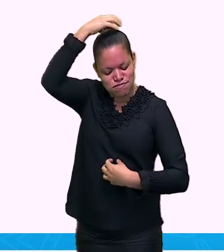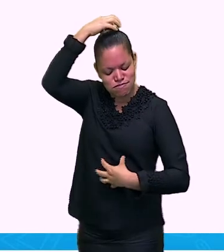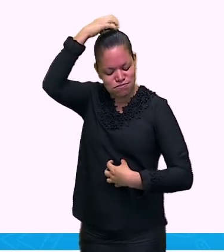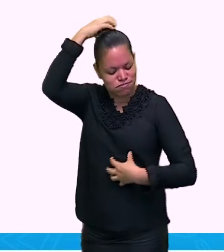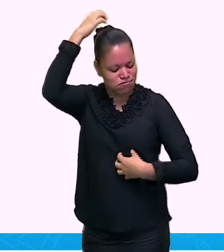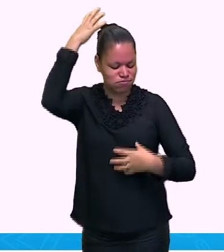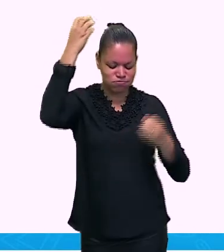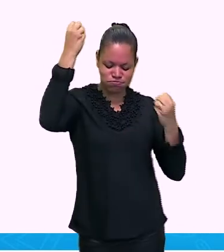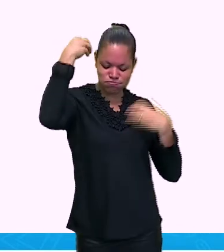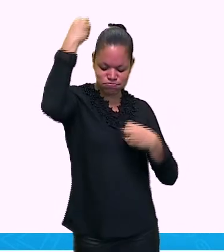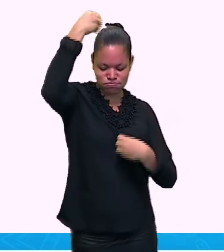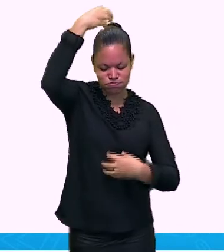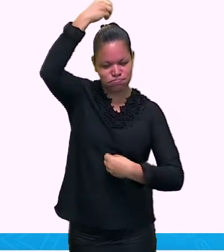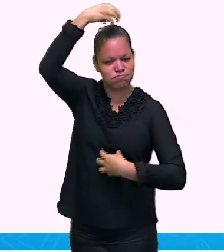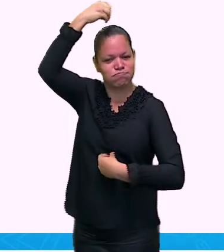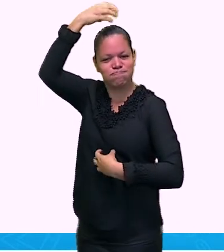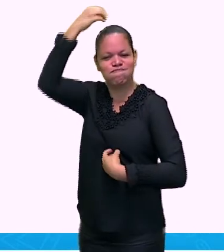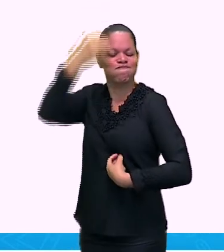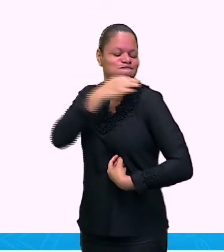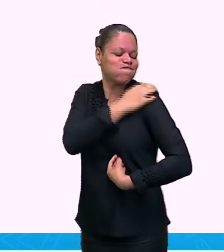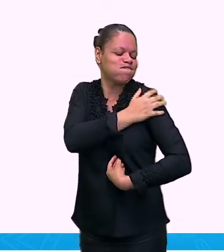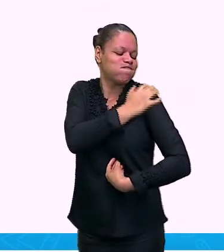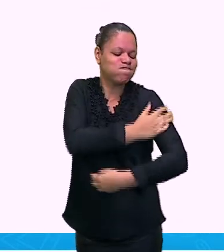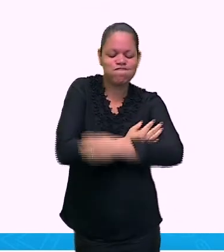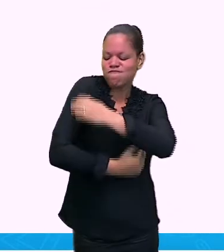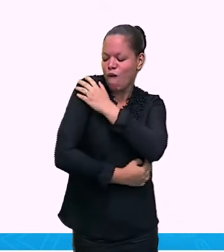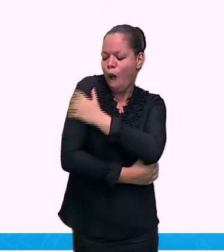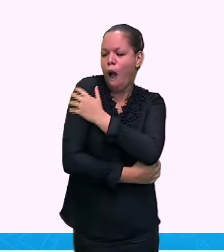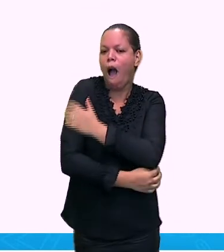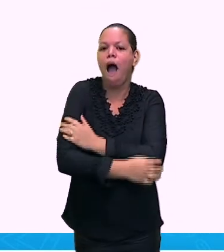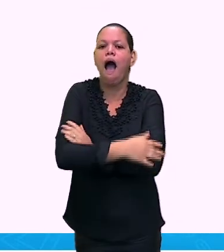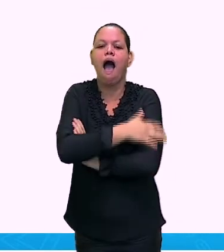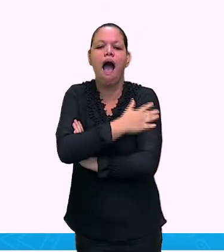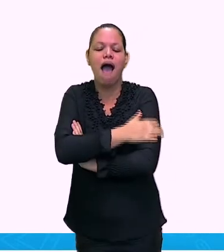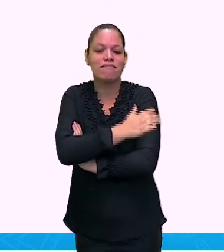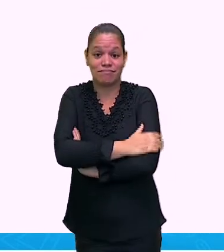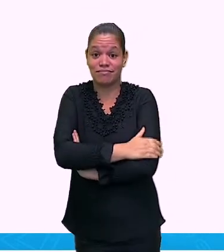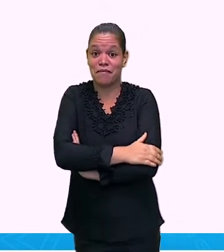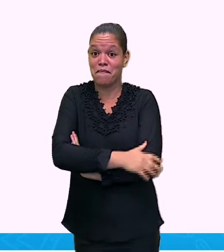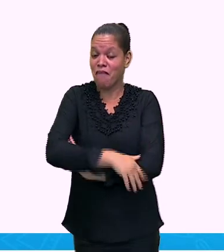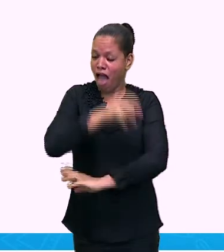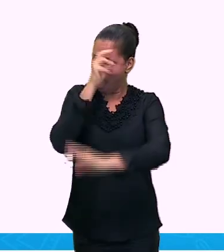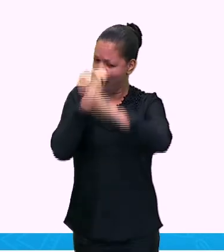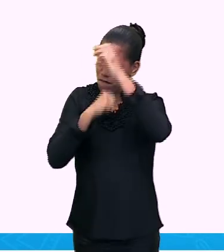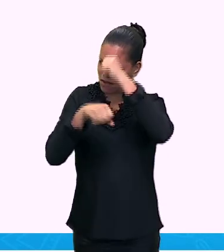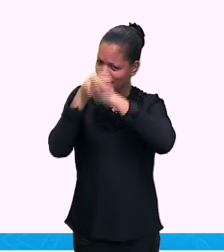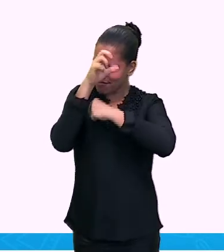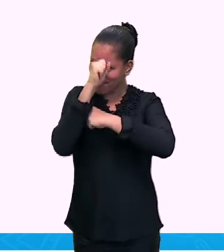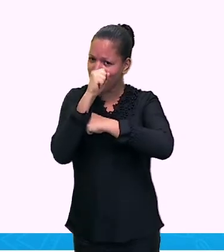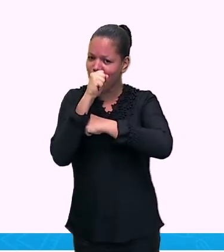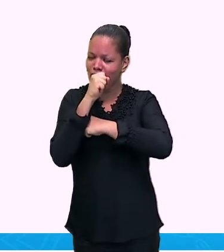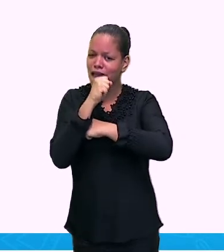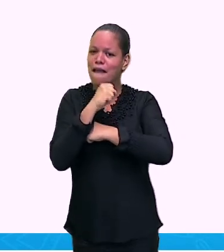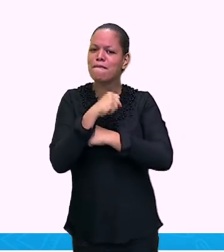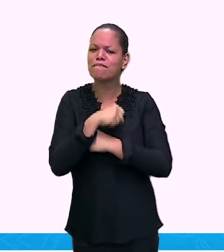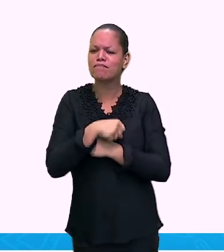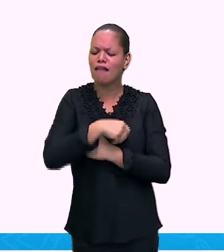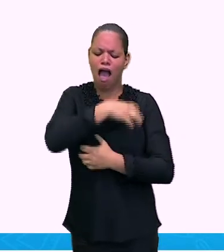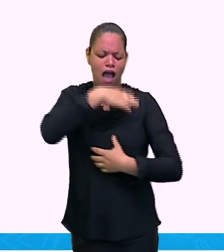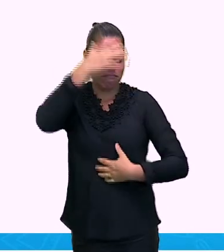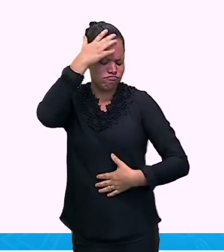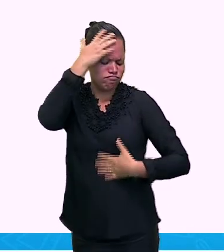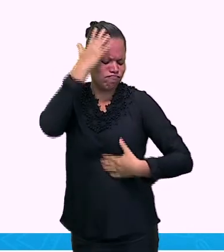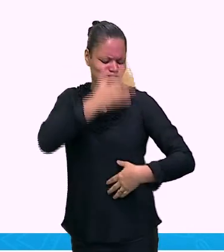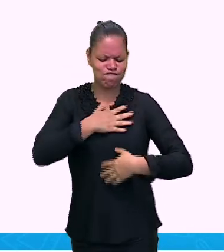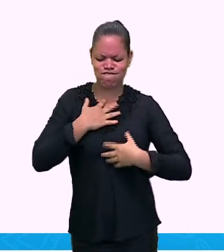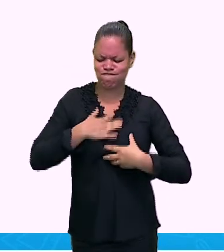brasileiro toma banho, toma muito banho, né, gente? A gente aprendeu com os índios, nós não aprendemos com os europeus, não.